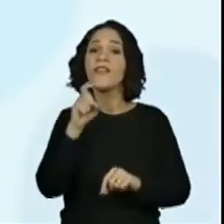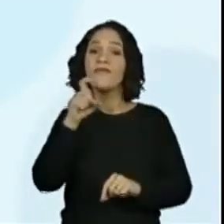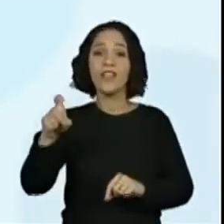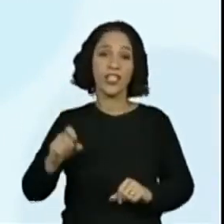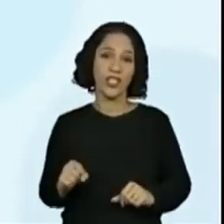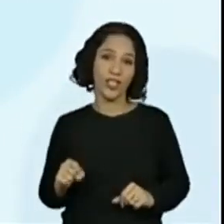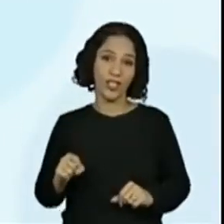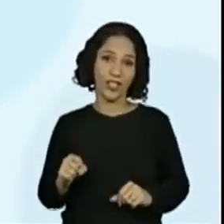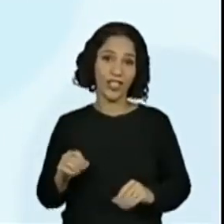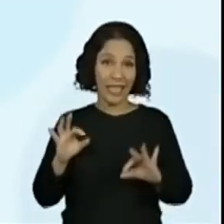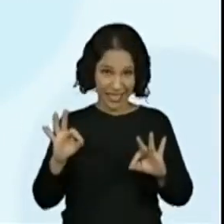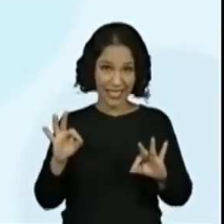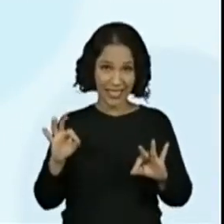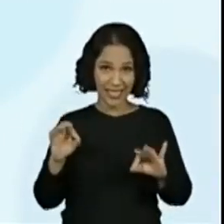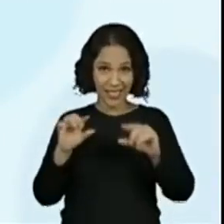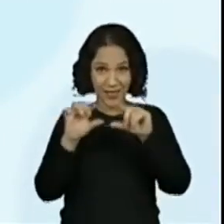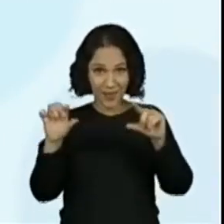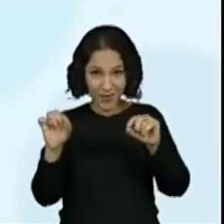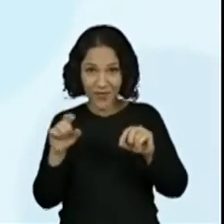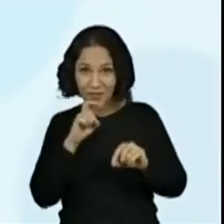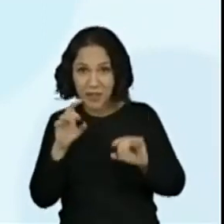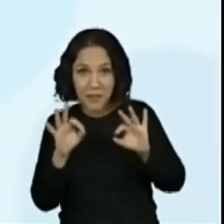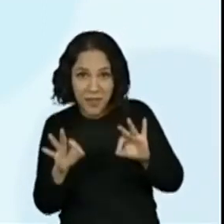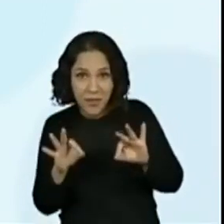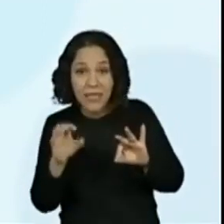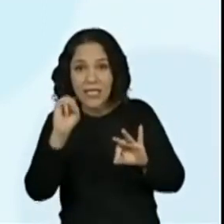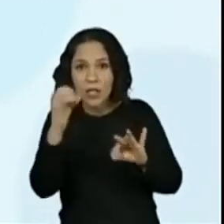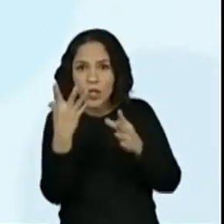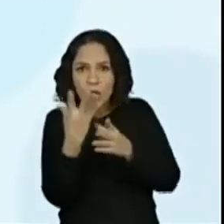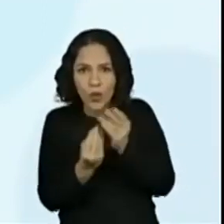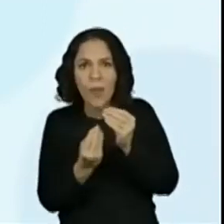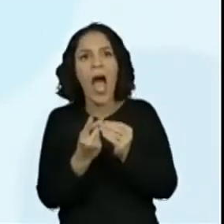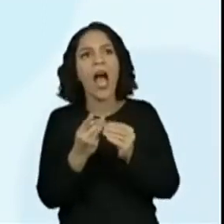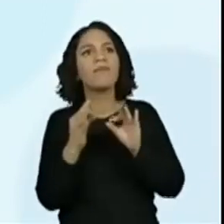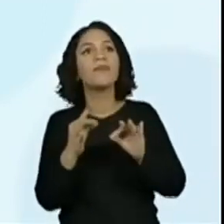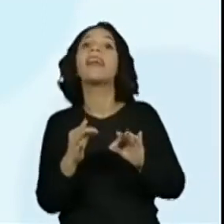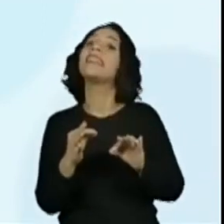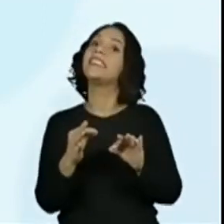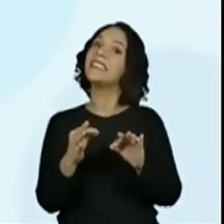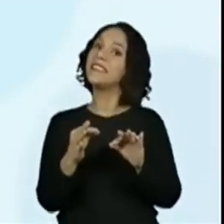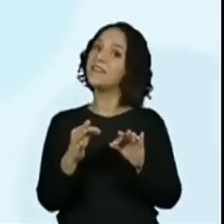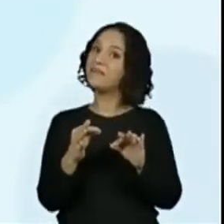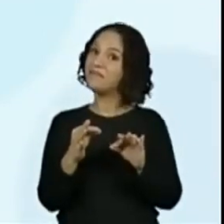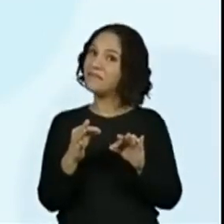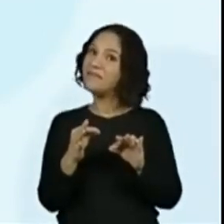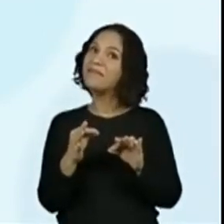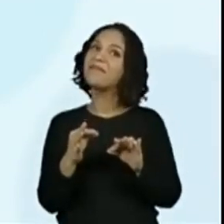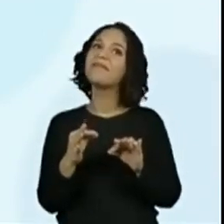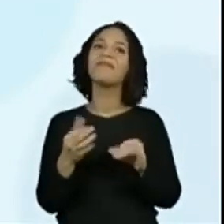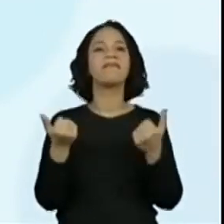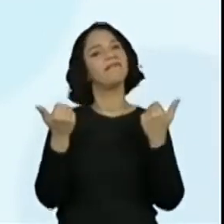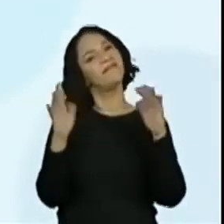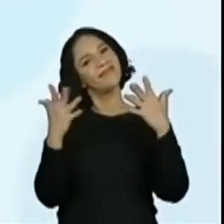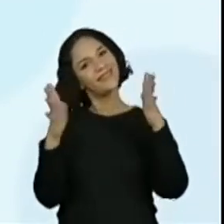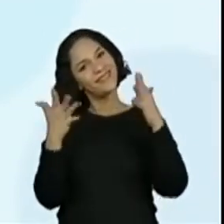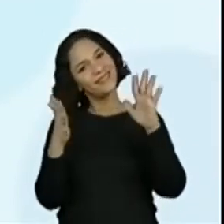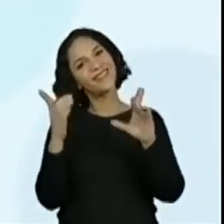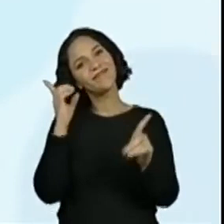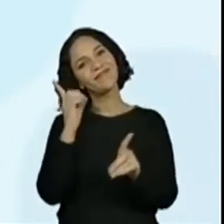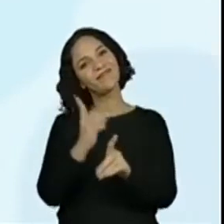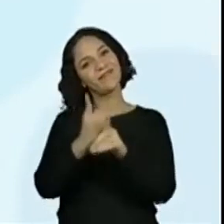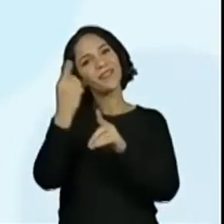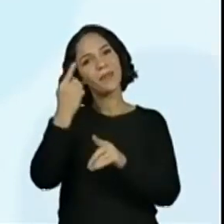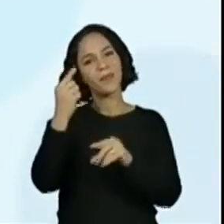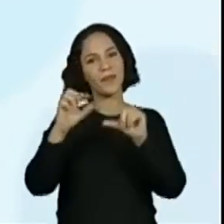Agora tem jeito, professora? Vamos descobrir? Se ele sumir, a gente já sabe que é ele. Hum, eles já conseguiram achar o